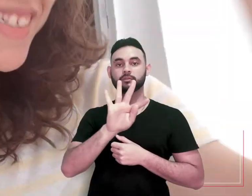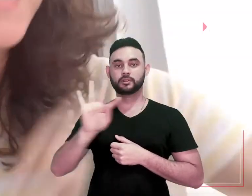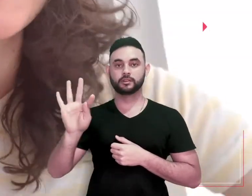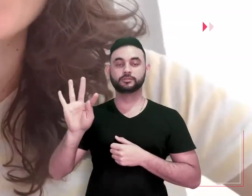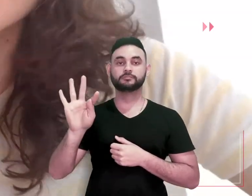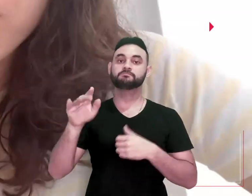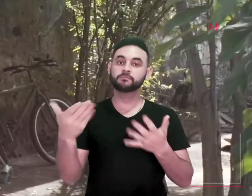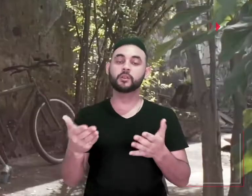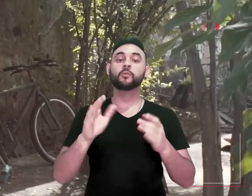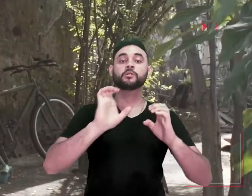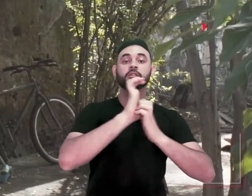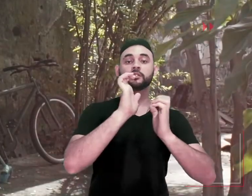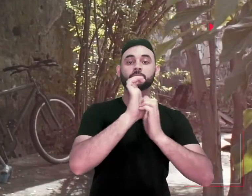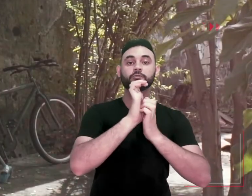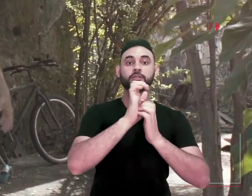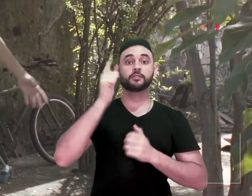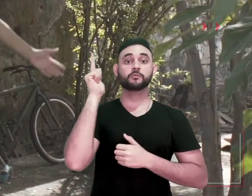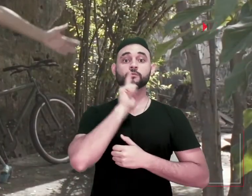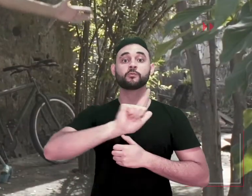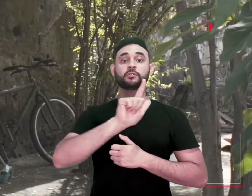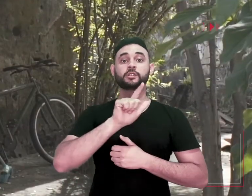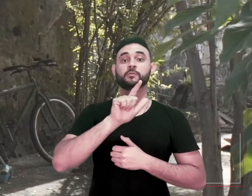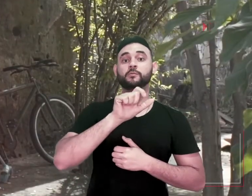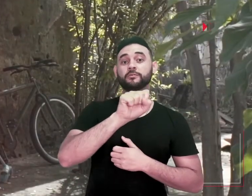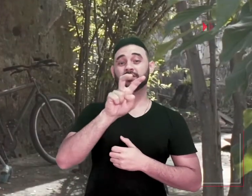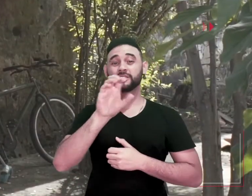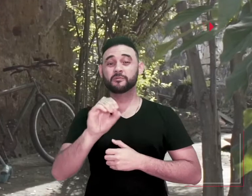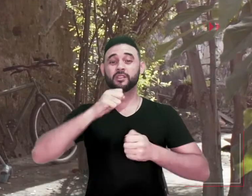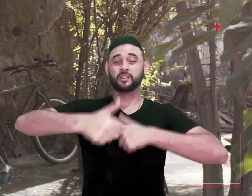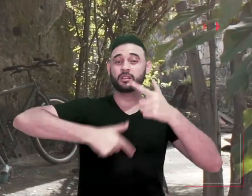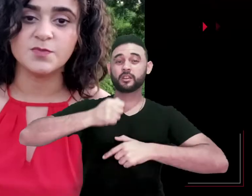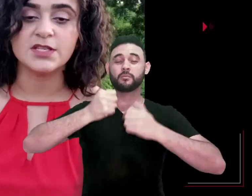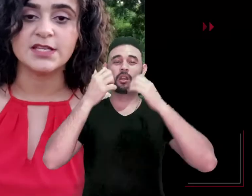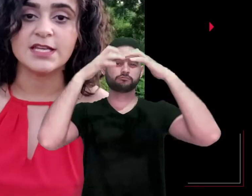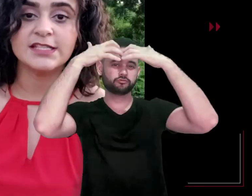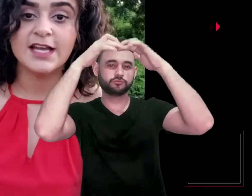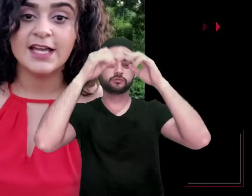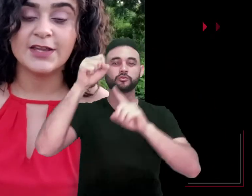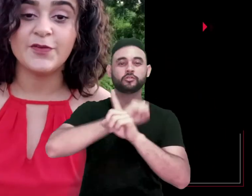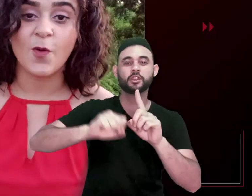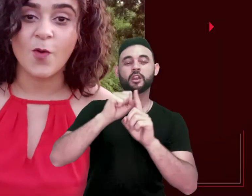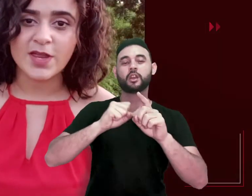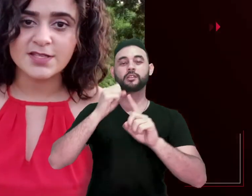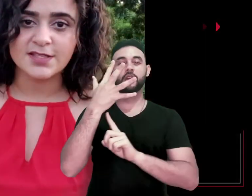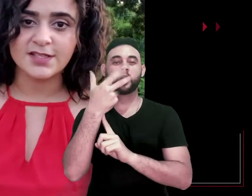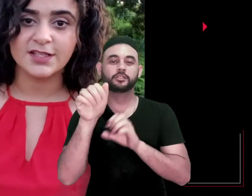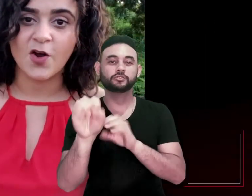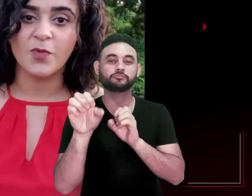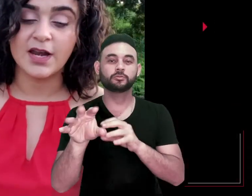o CCBJ realizou 650 atividades psicossociais, artes educativas e de articulação comunitária,